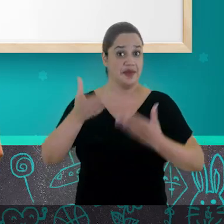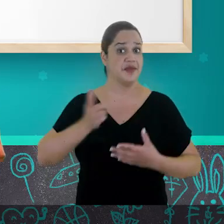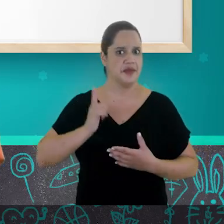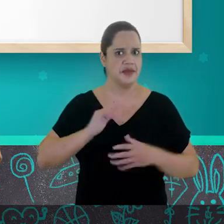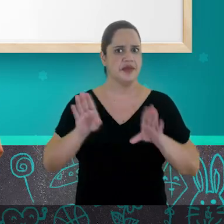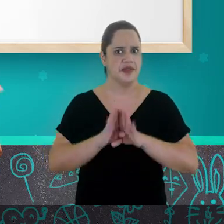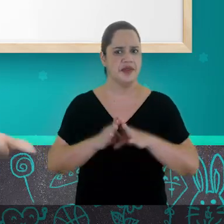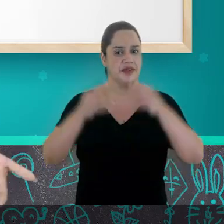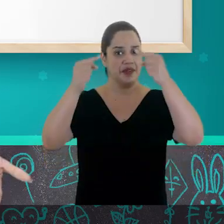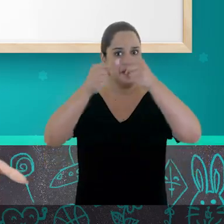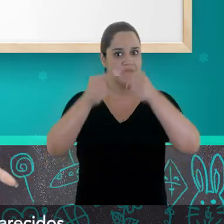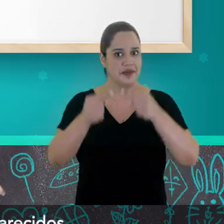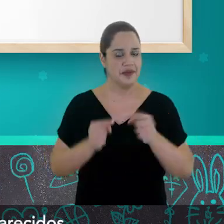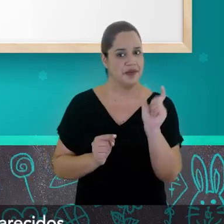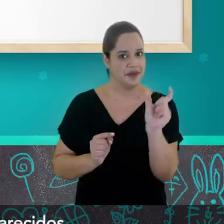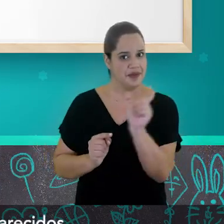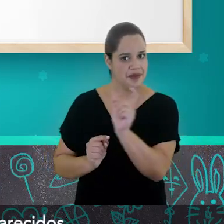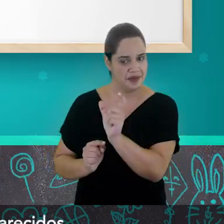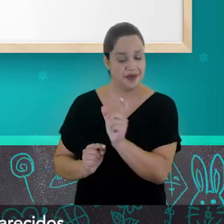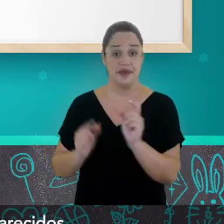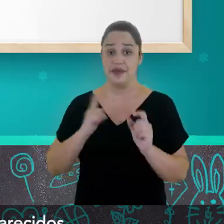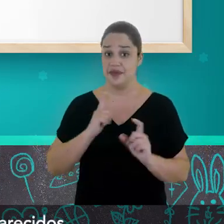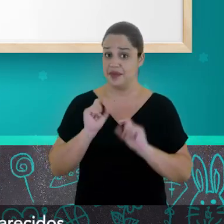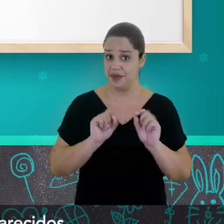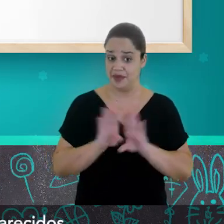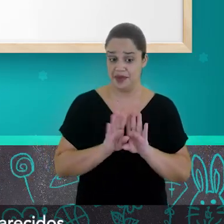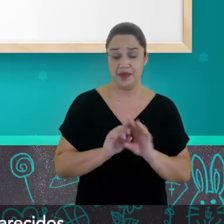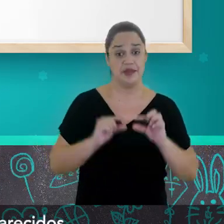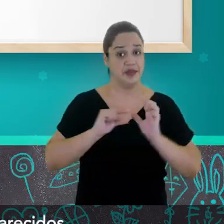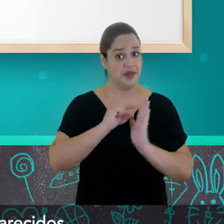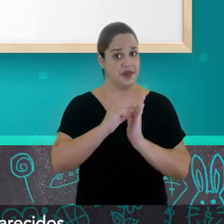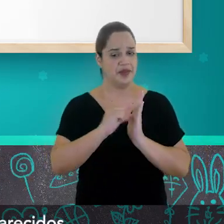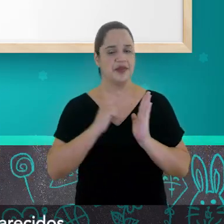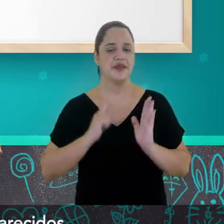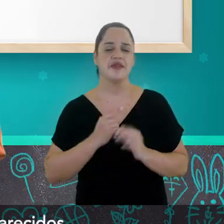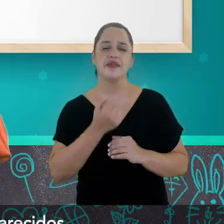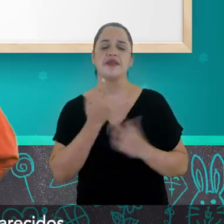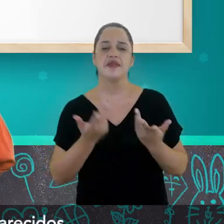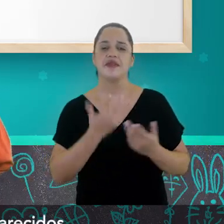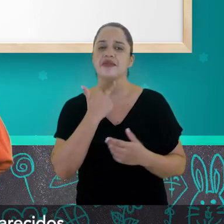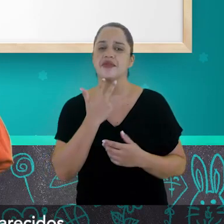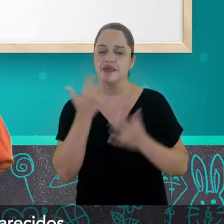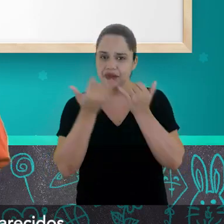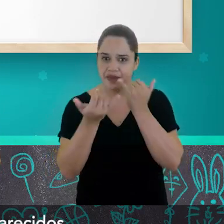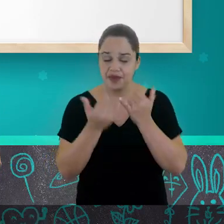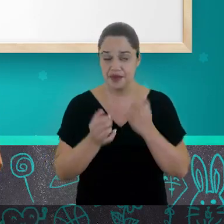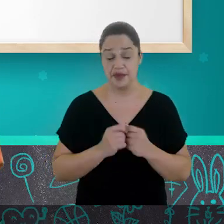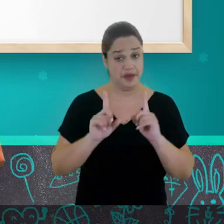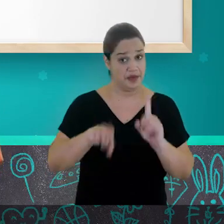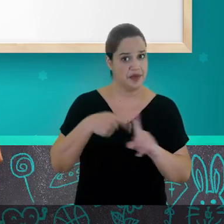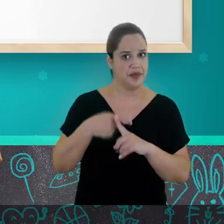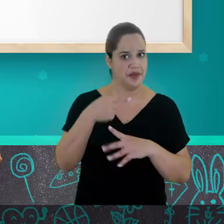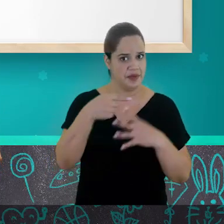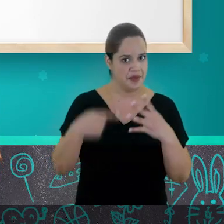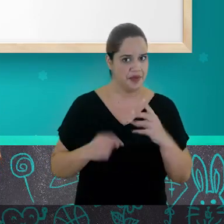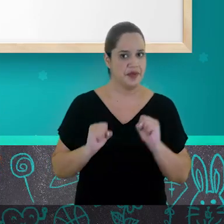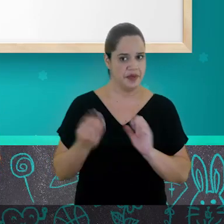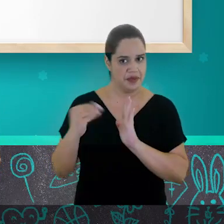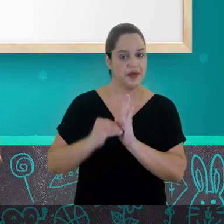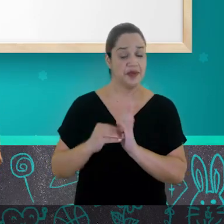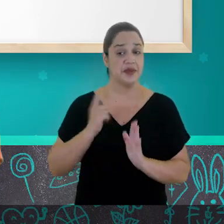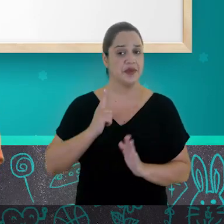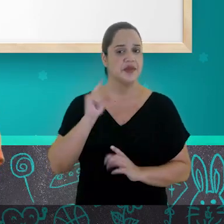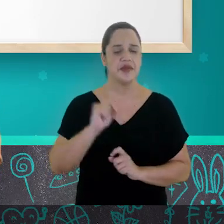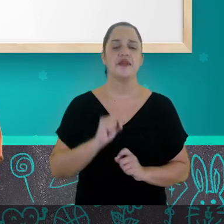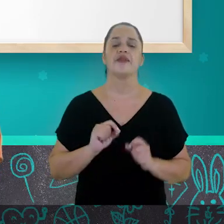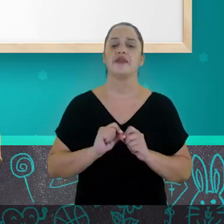também pode conter rimas, que é quando o final de alguns versos tem sons parecidos. Outro elemento que um poema